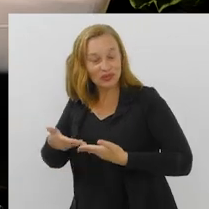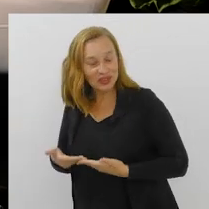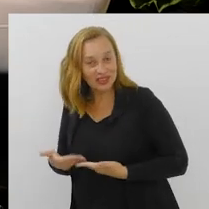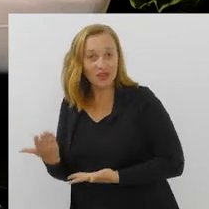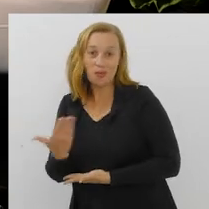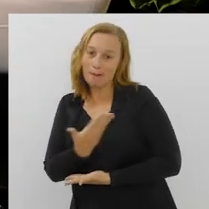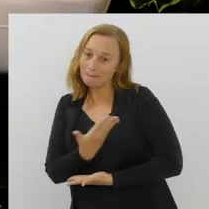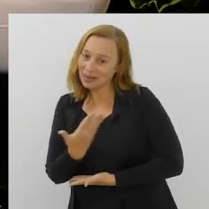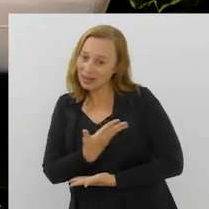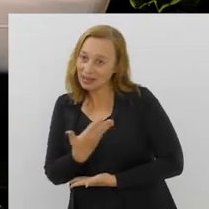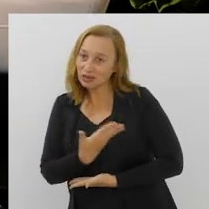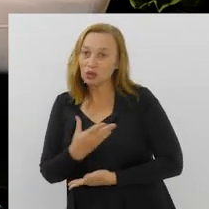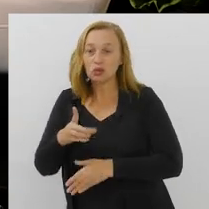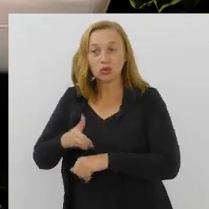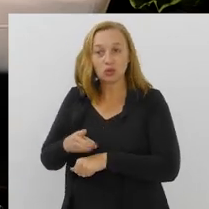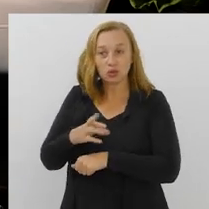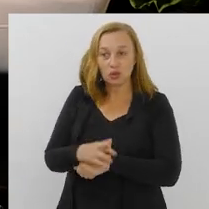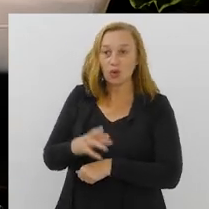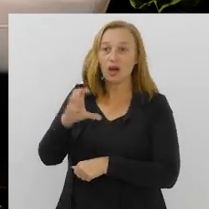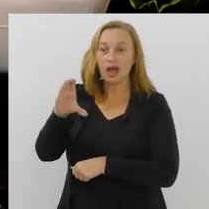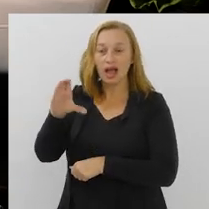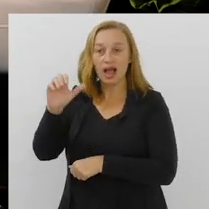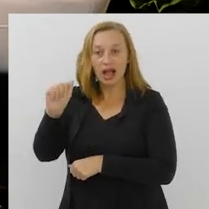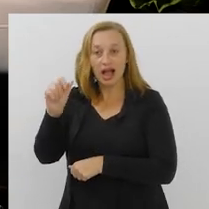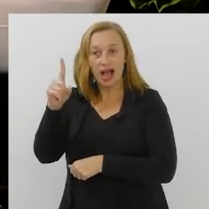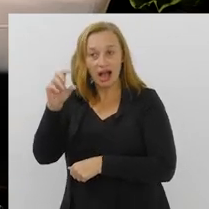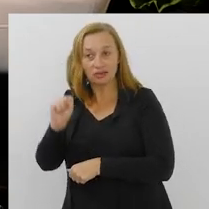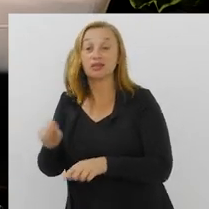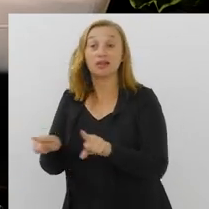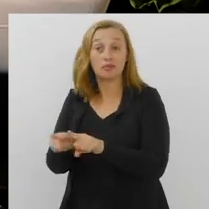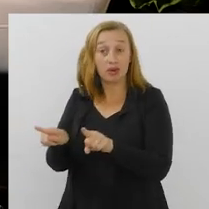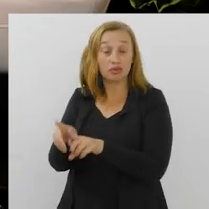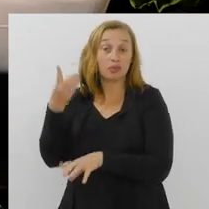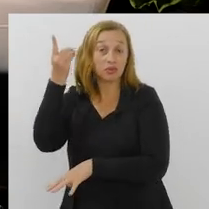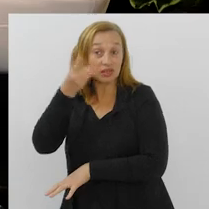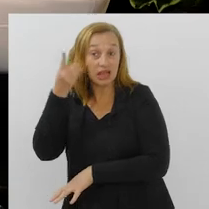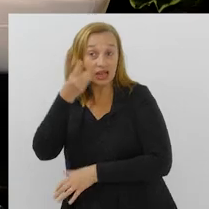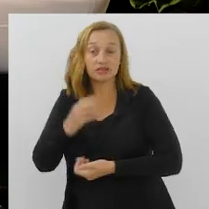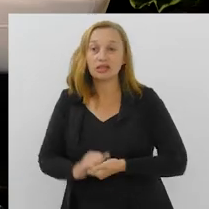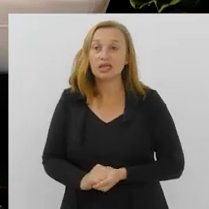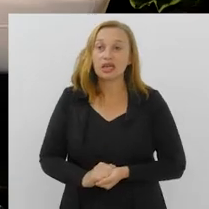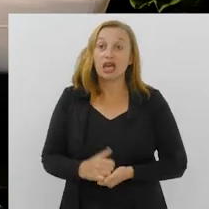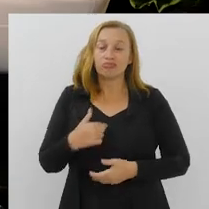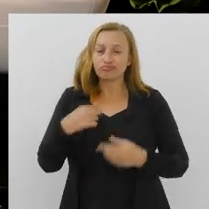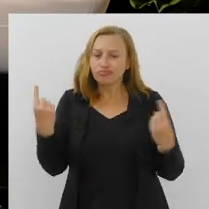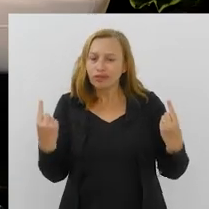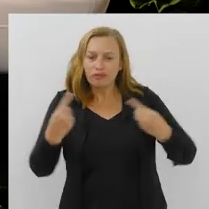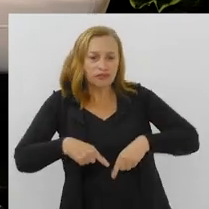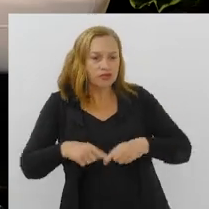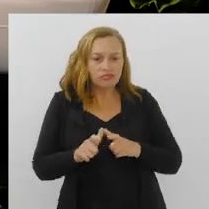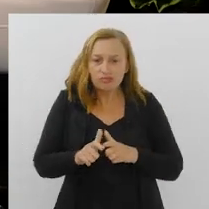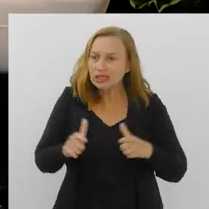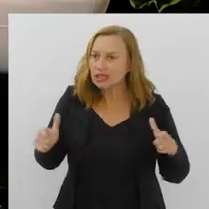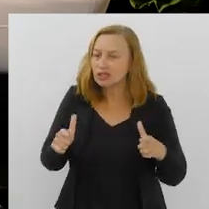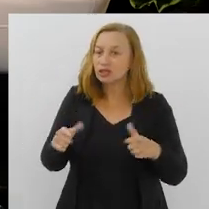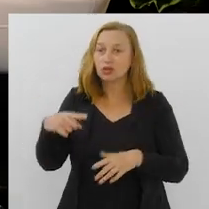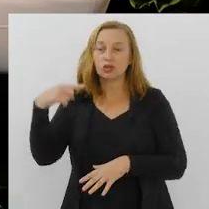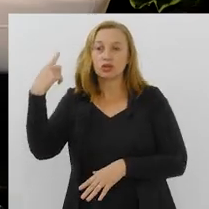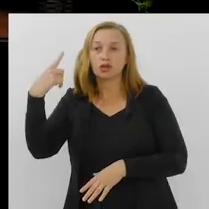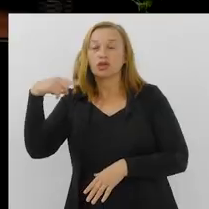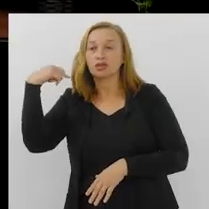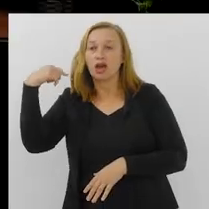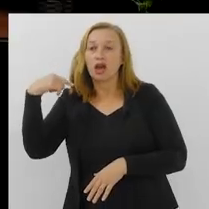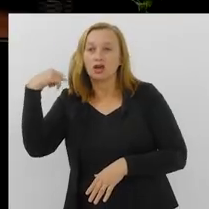ao colega, doutor Carlos, ao nosso deputado aqui presente. Eu considero o maior desafio do jovem advogado a